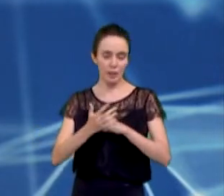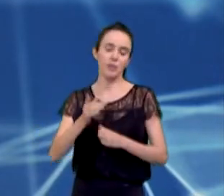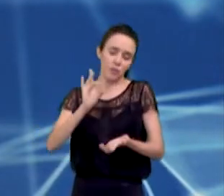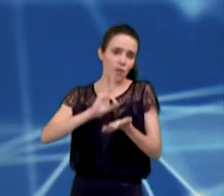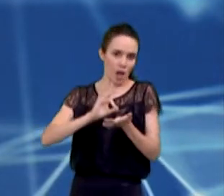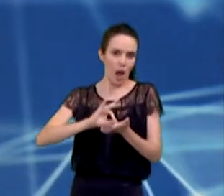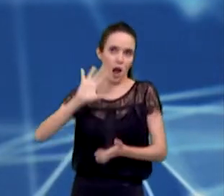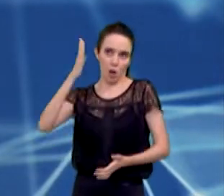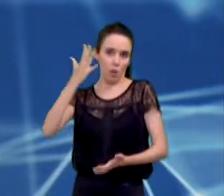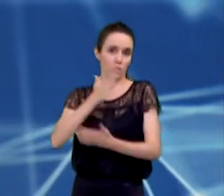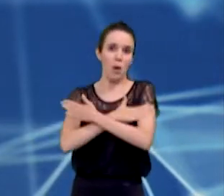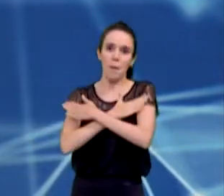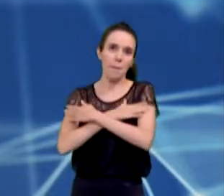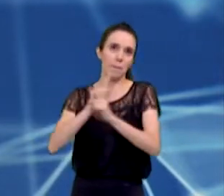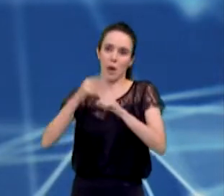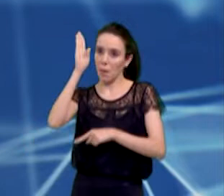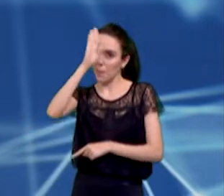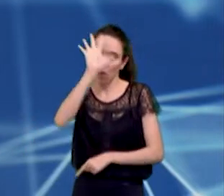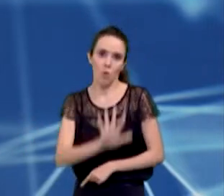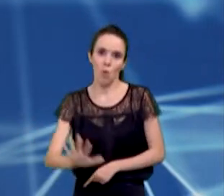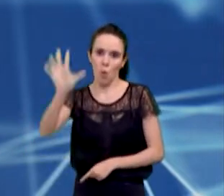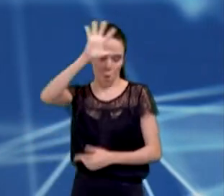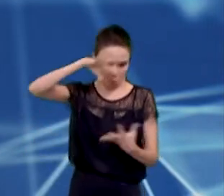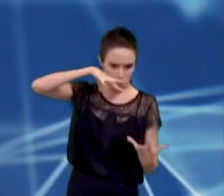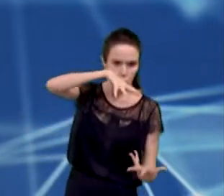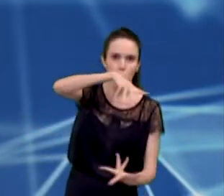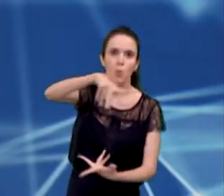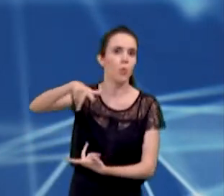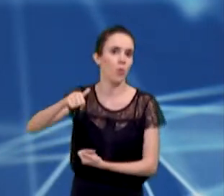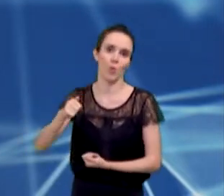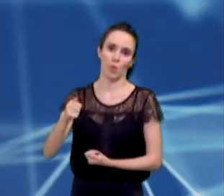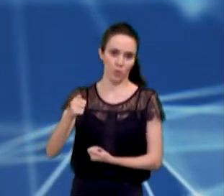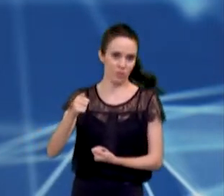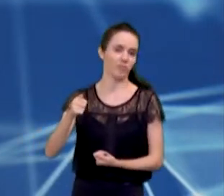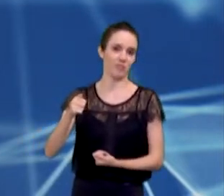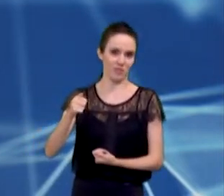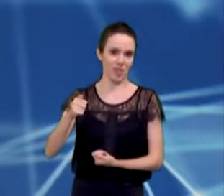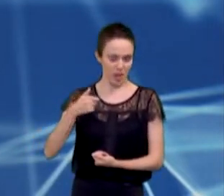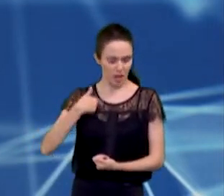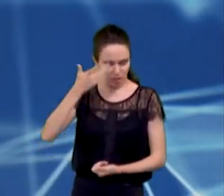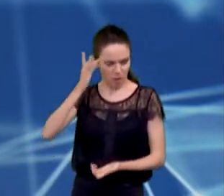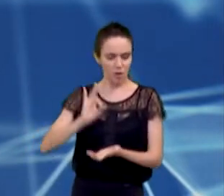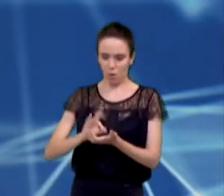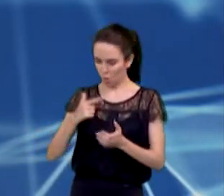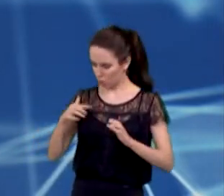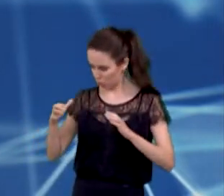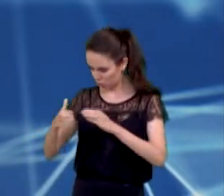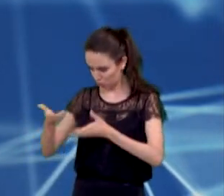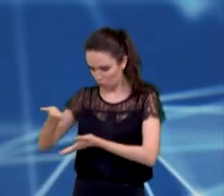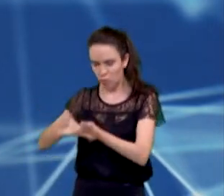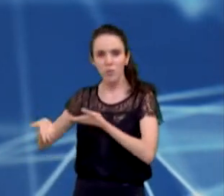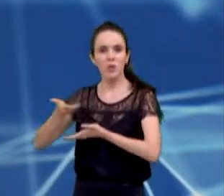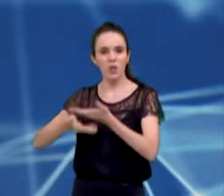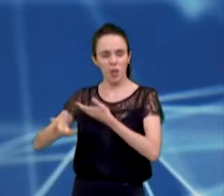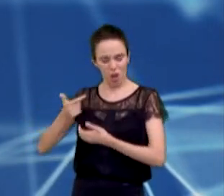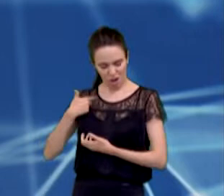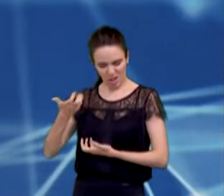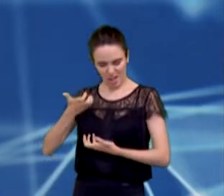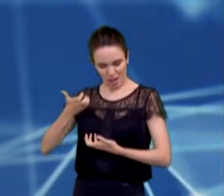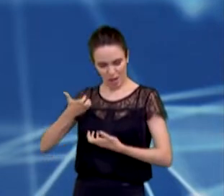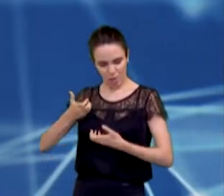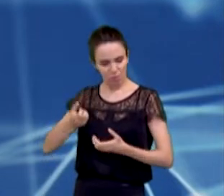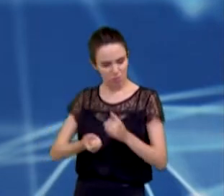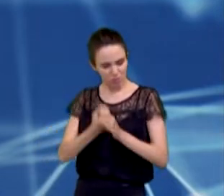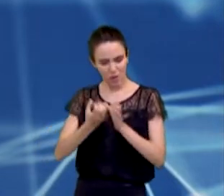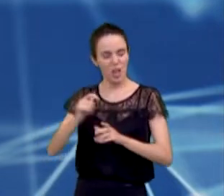para todo o país e até mesmo para o mundo, e nós temos estrutura, convicção e equipe para combater esse desemprego na